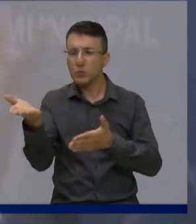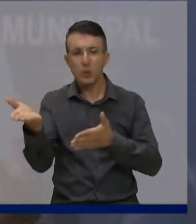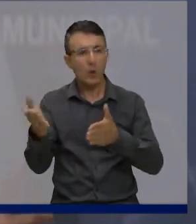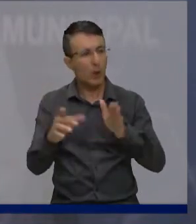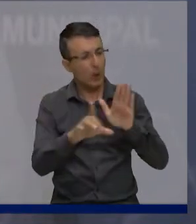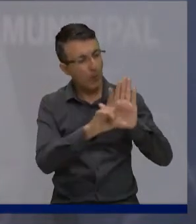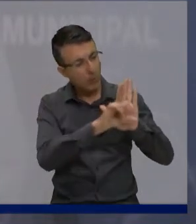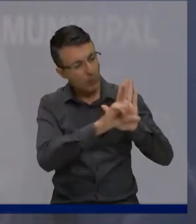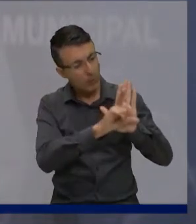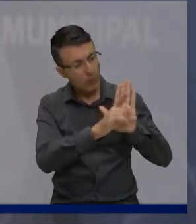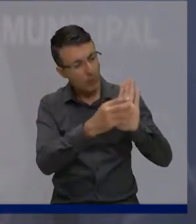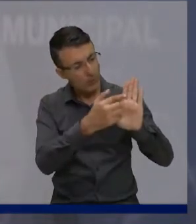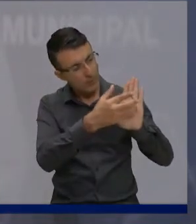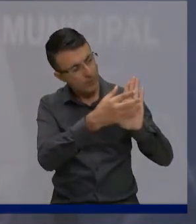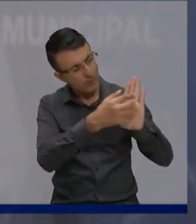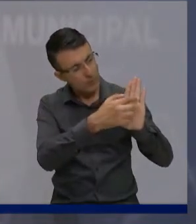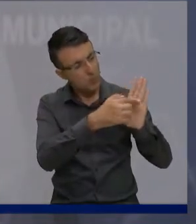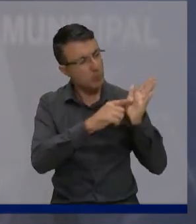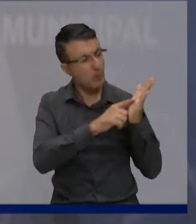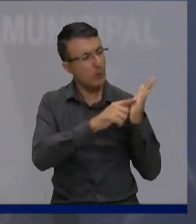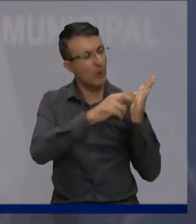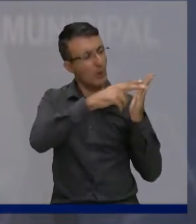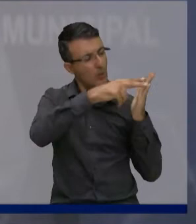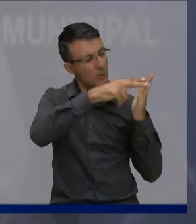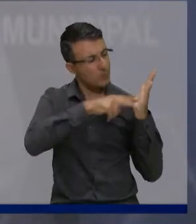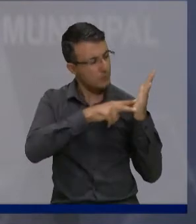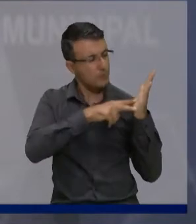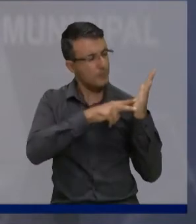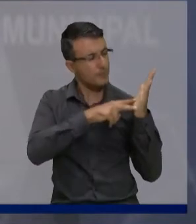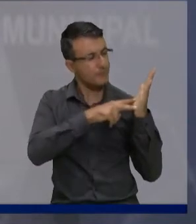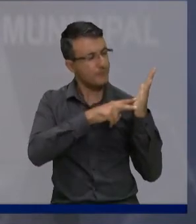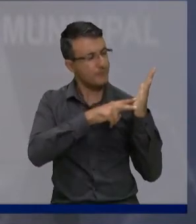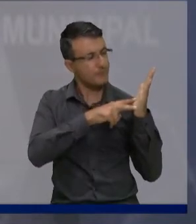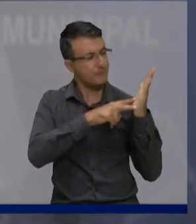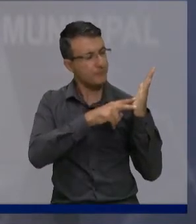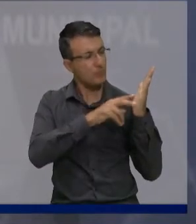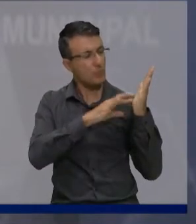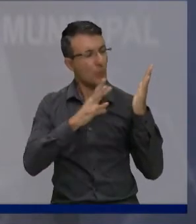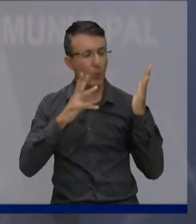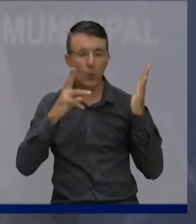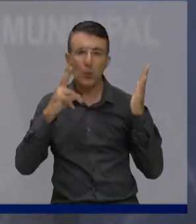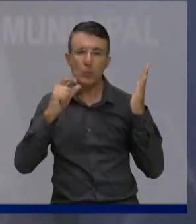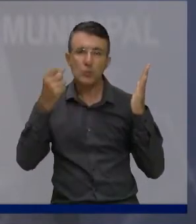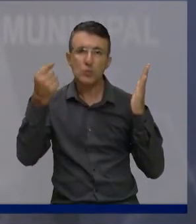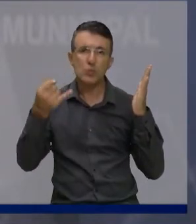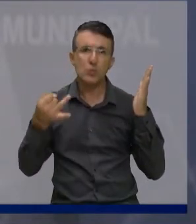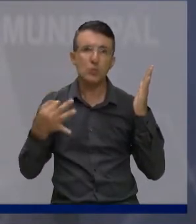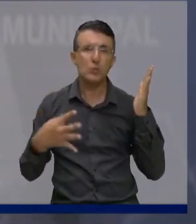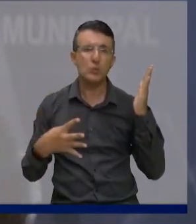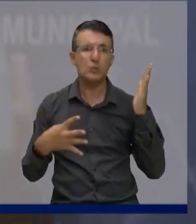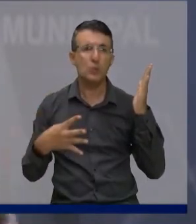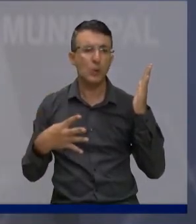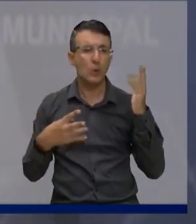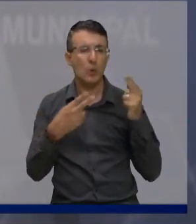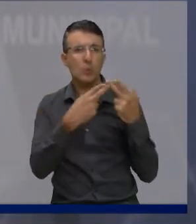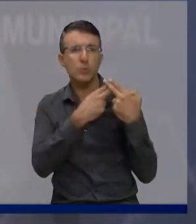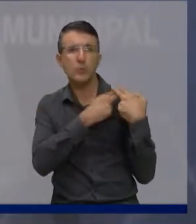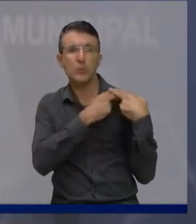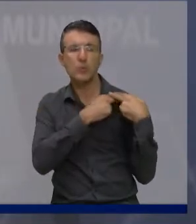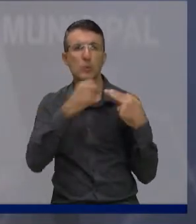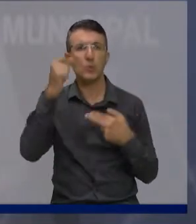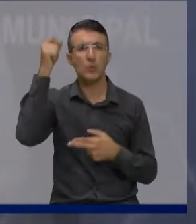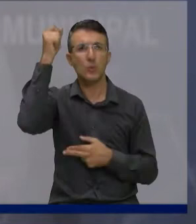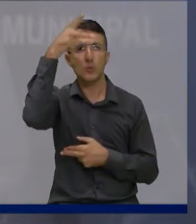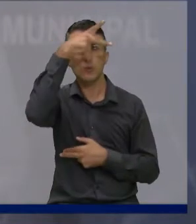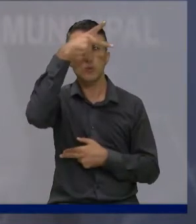ver, porque ali no anexo da lei ele tem todos os deveres, tanto da Prefeitura como da Sabesp, nesse processo de